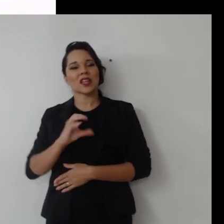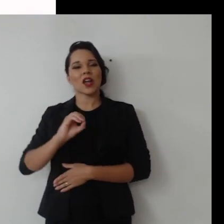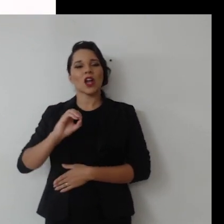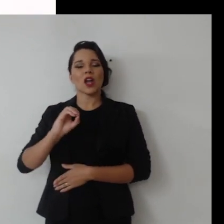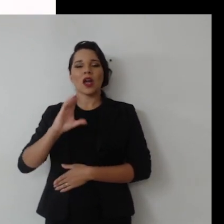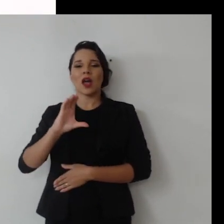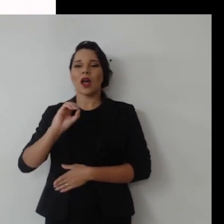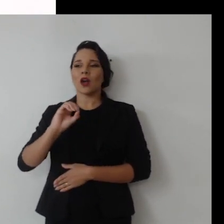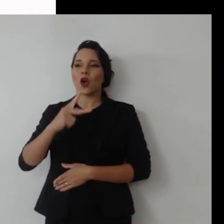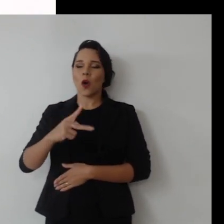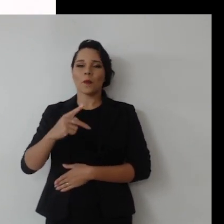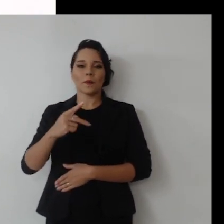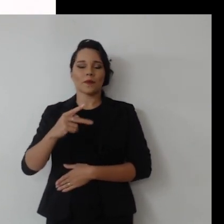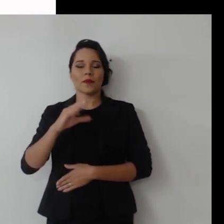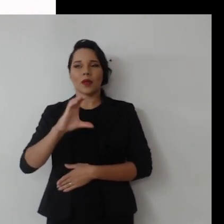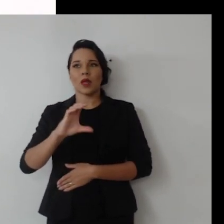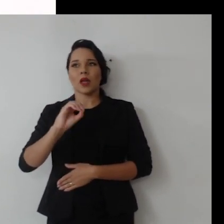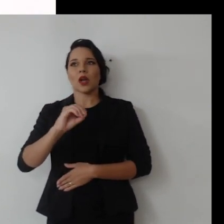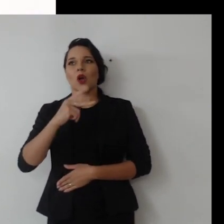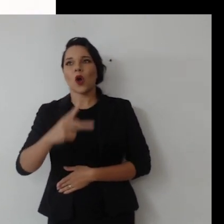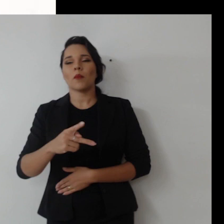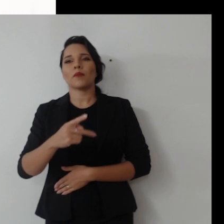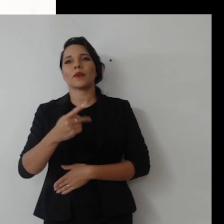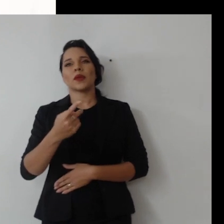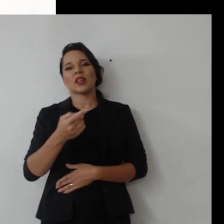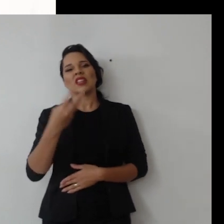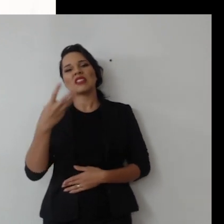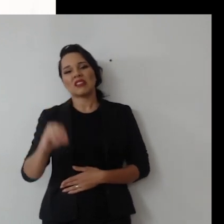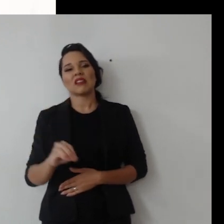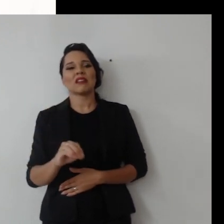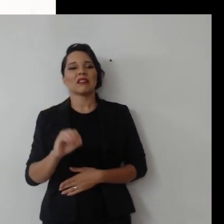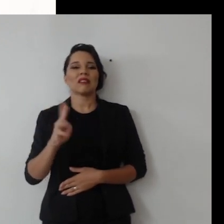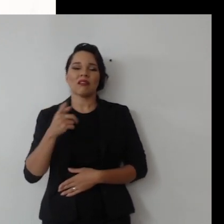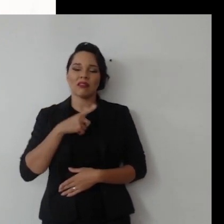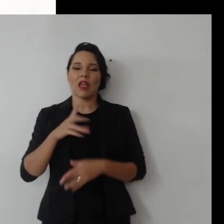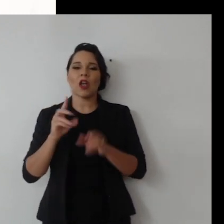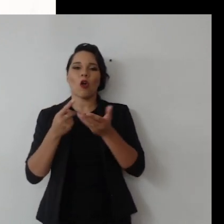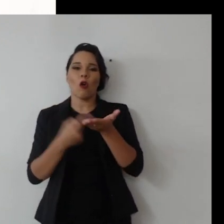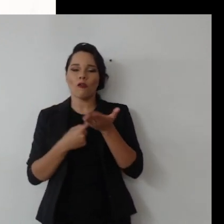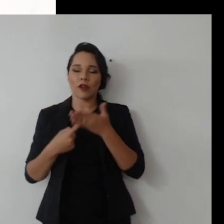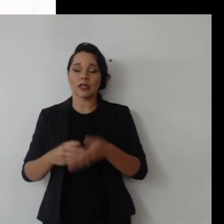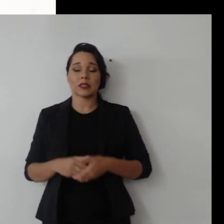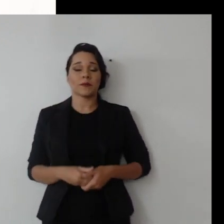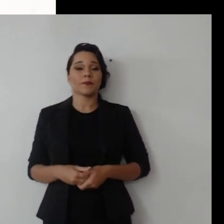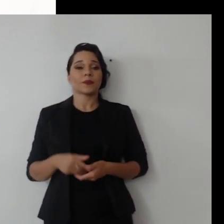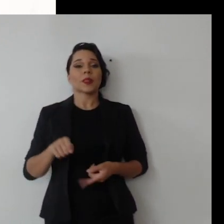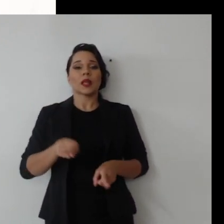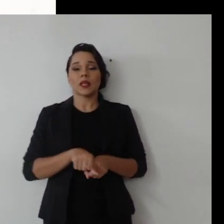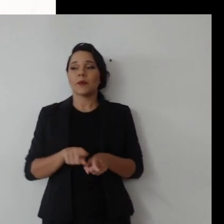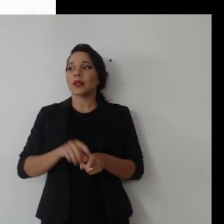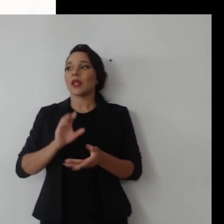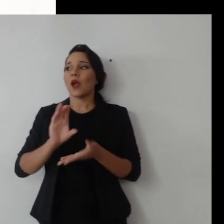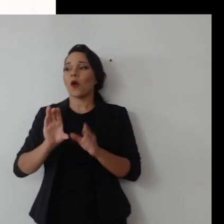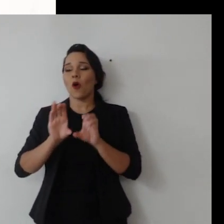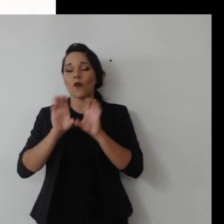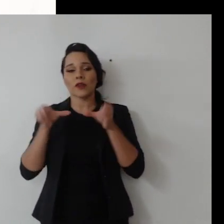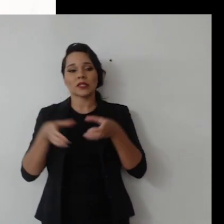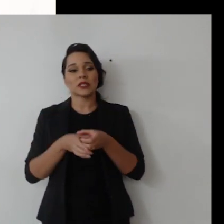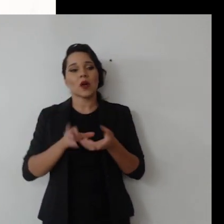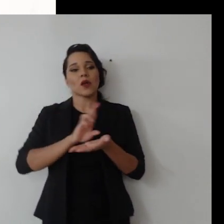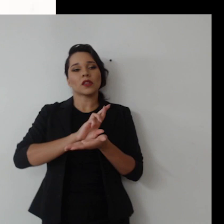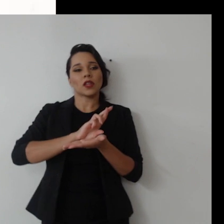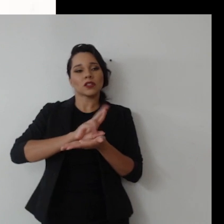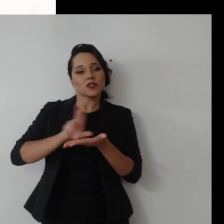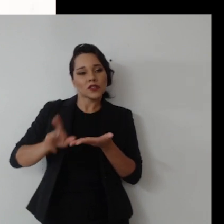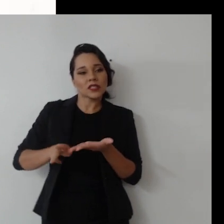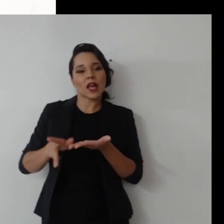30, COPs de país, COPs... isso é uma conferência das partes. E a Convenção da Diversidade Biológica também, e tem